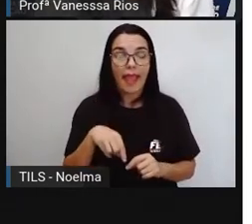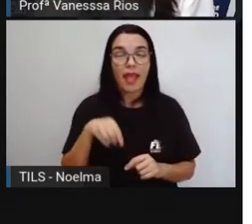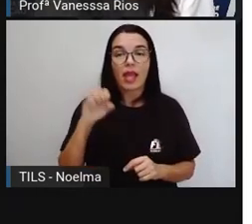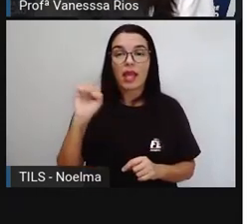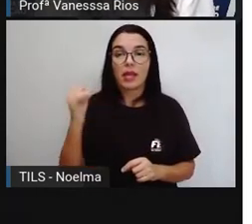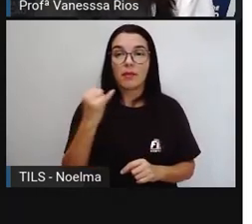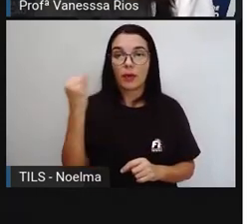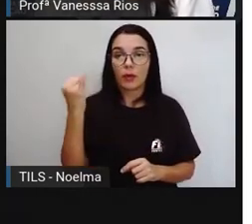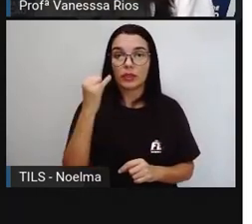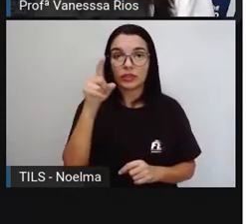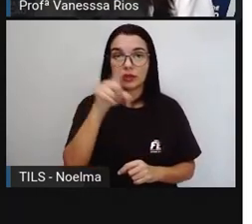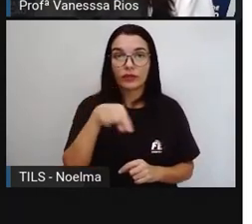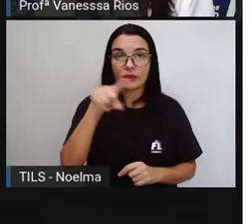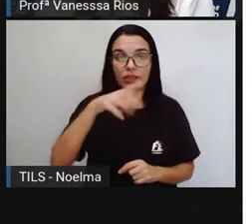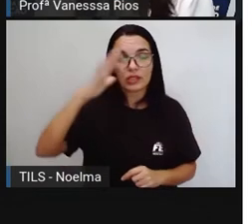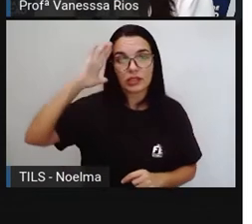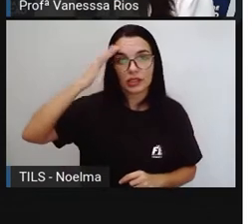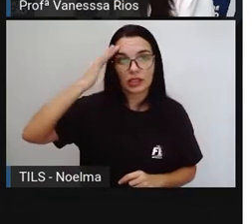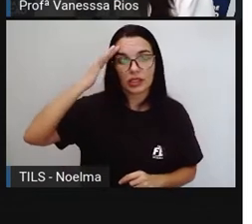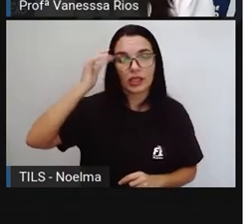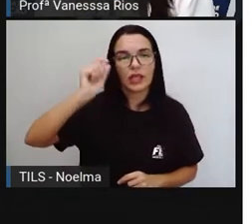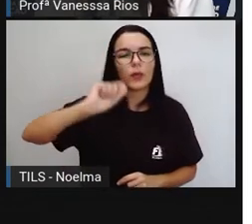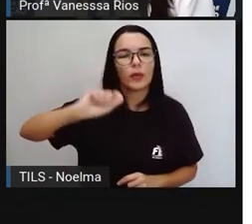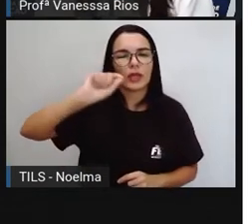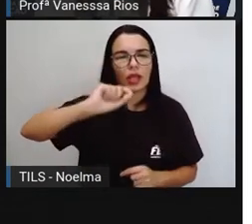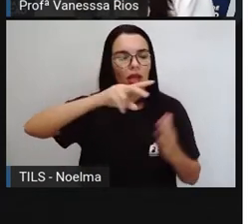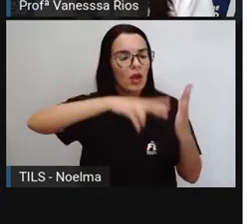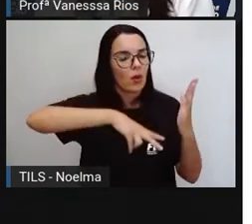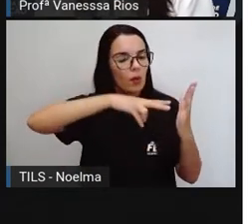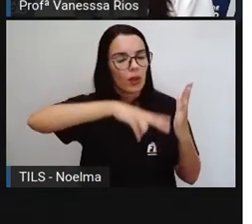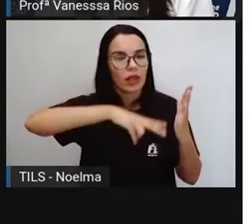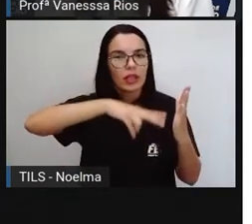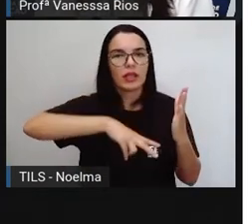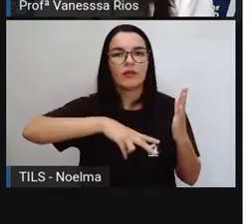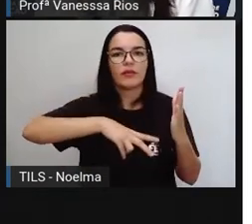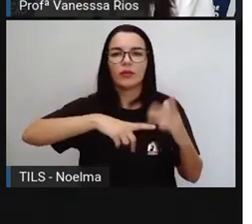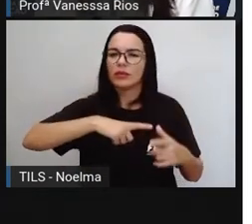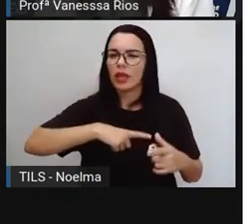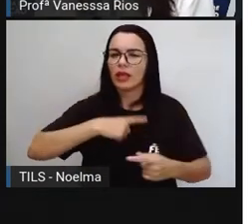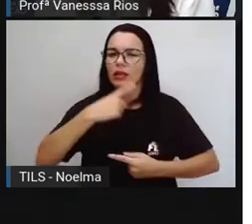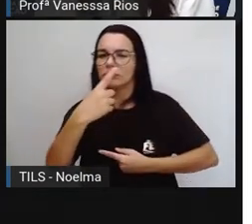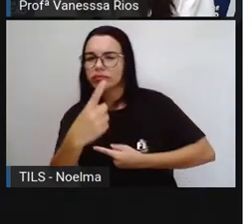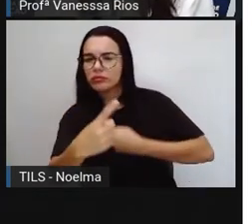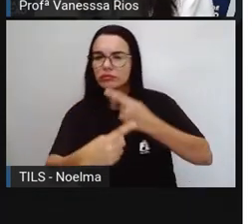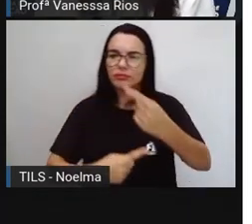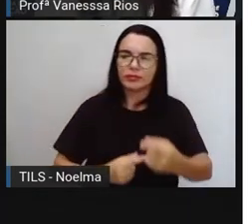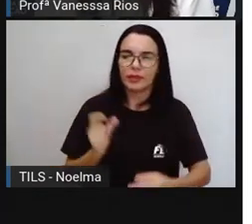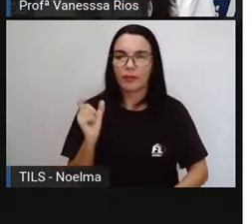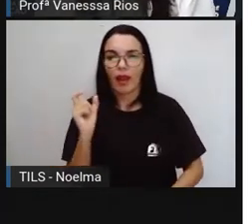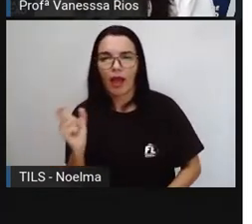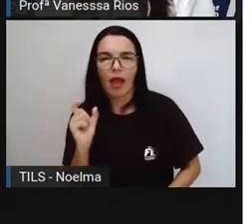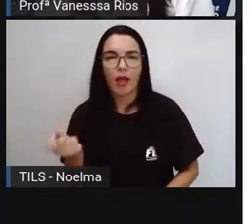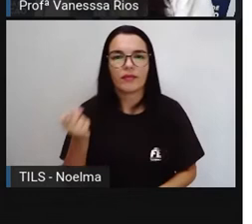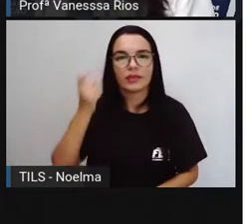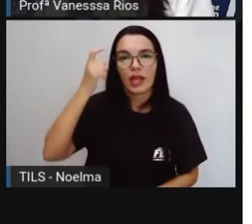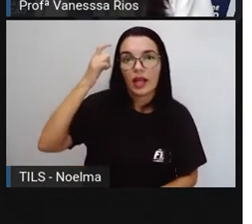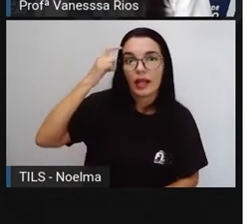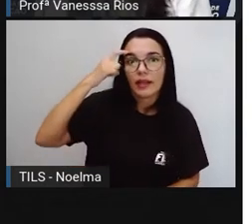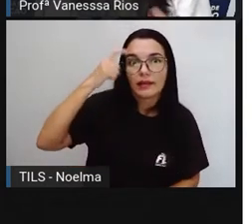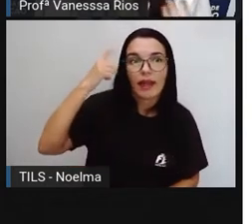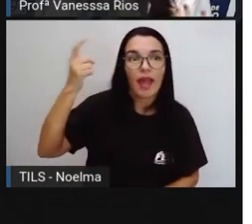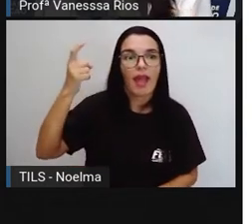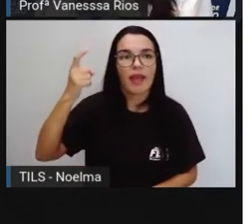história, né? Que esse livro traz aí entre as suas palavras, entre as suas ideias. Para a gente pensar